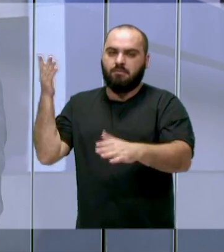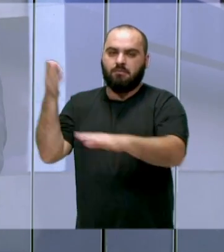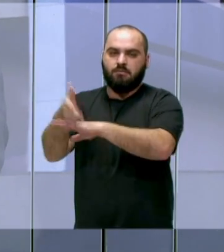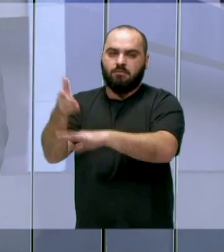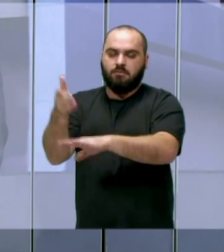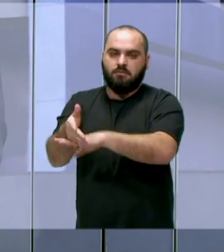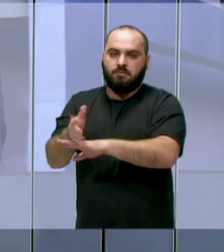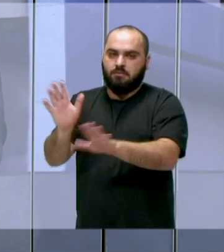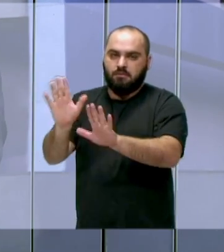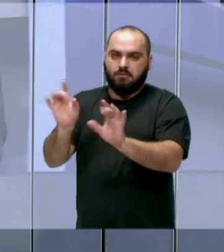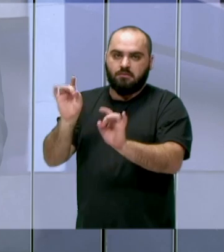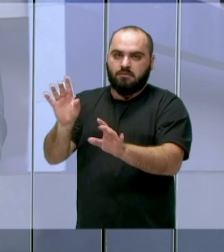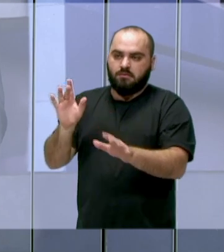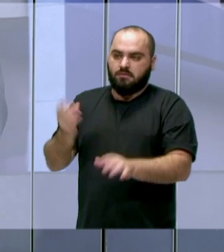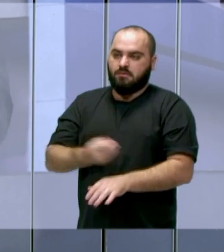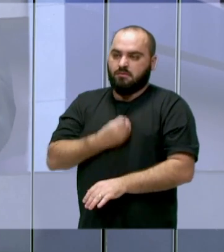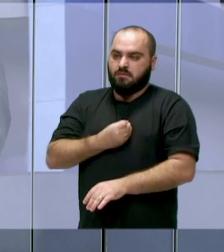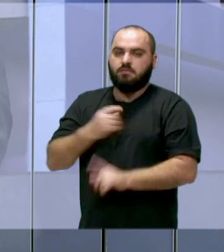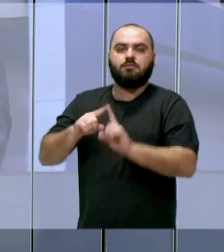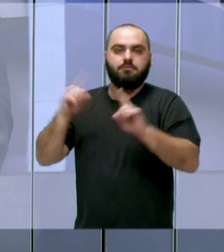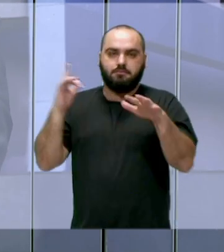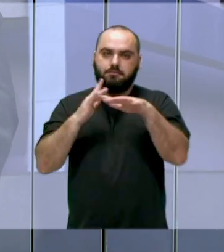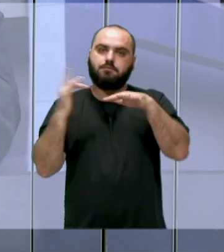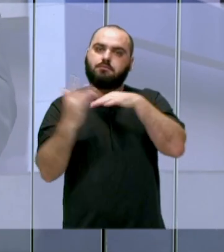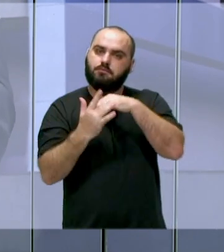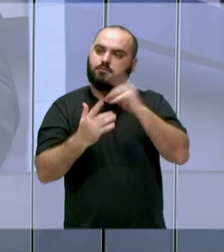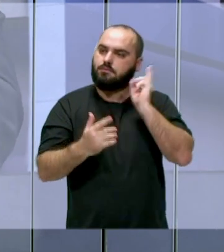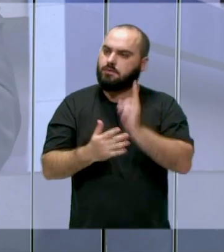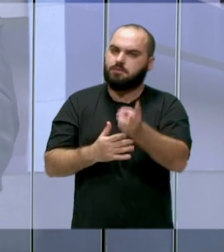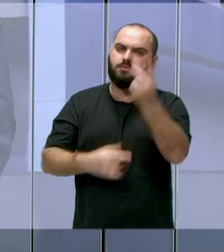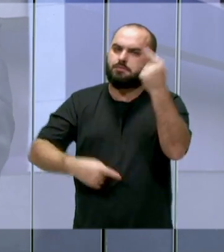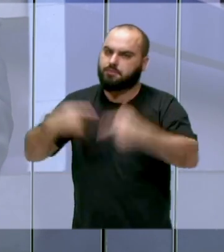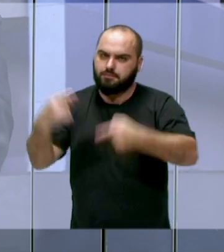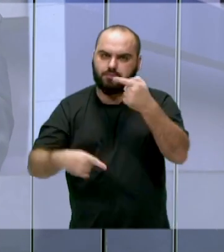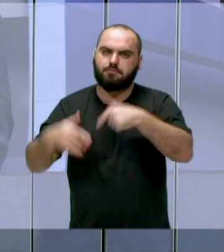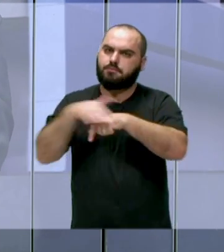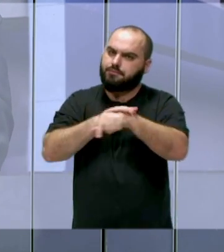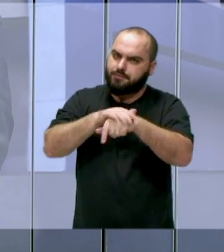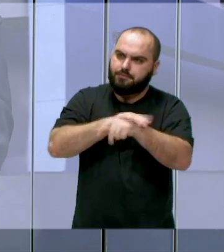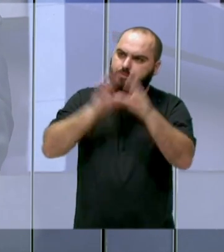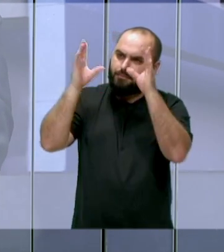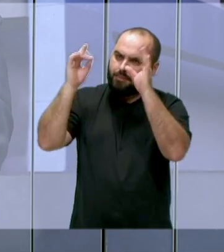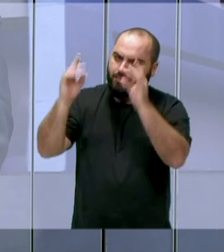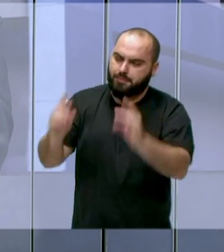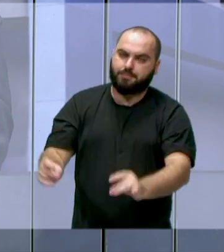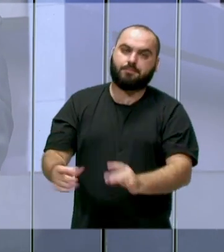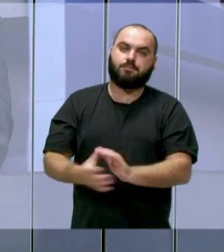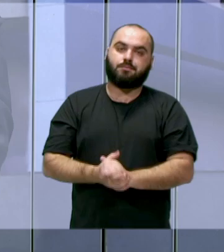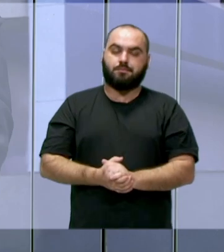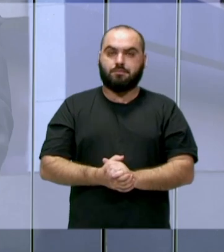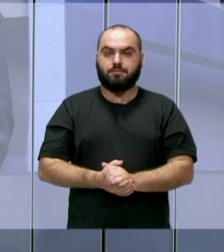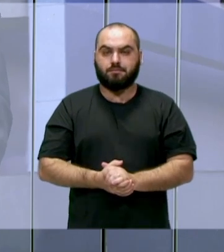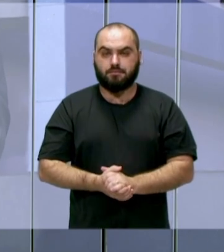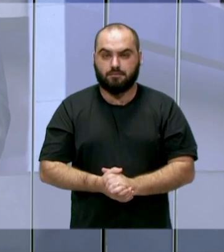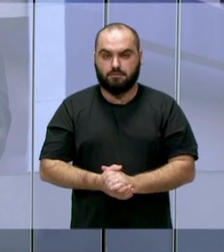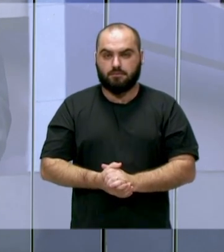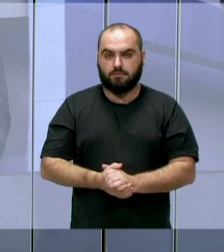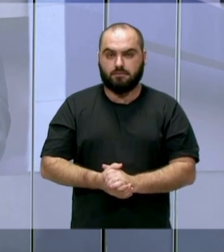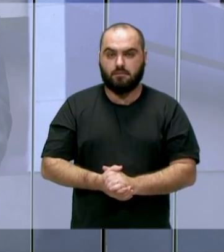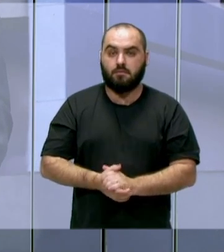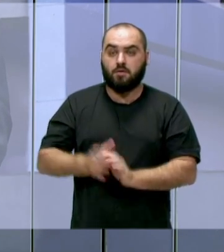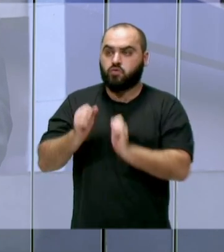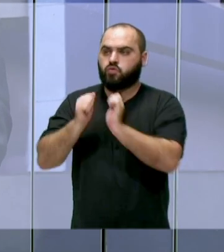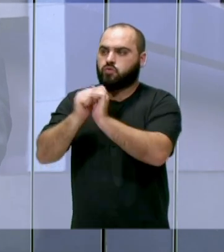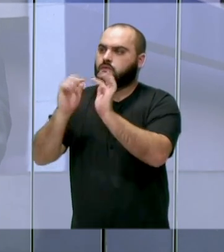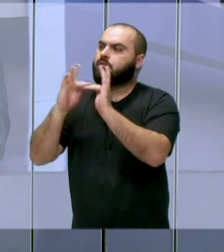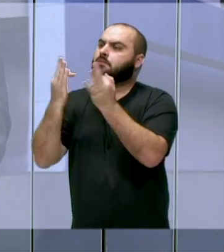presencialmente, mas também nas redes sociais, sempre estava lá discutindo, debatendo, e aí chegou um ponto que, aí com meus familiares,